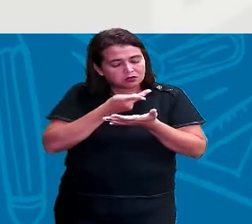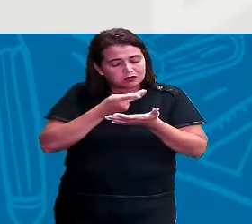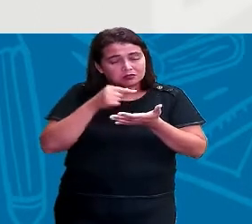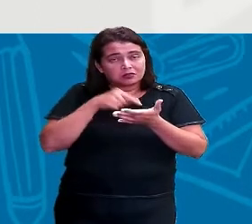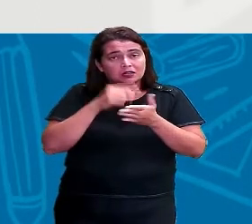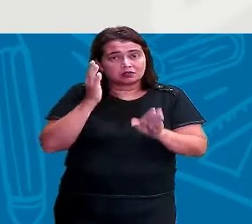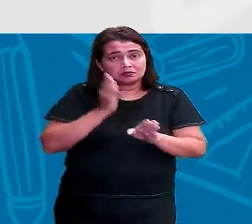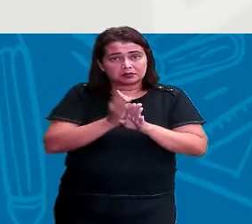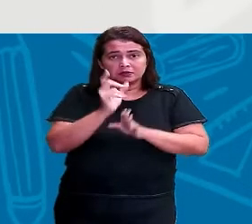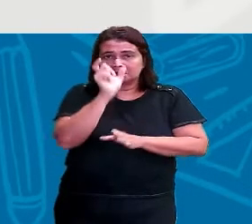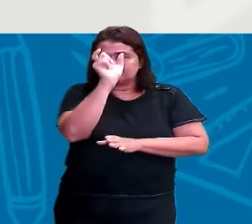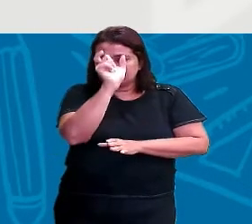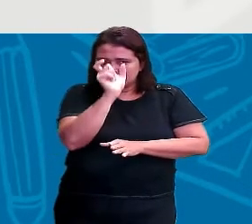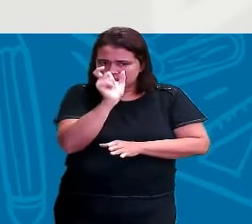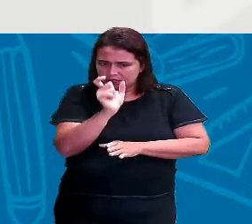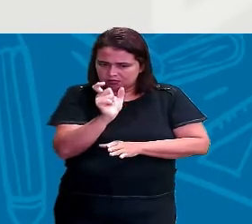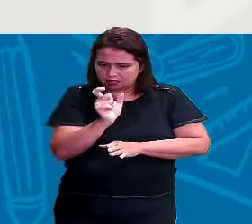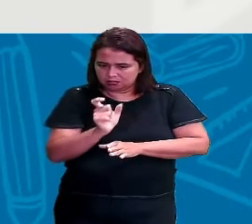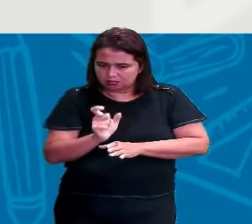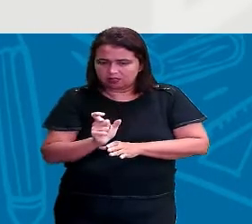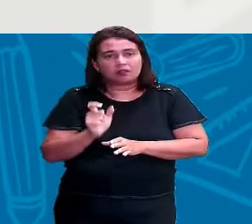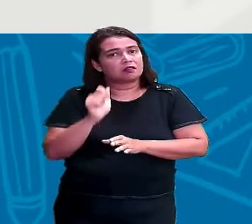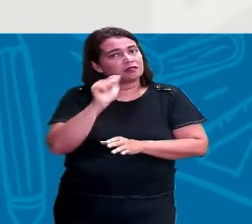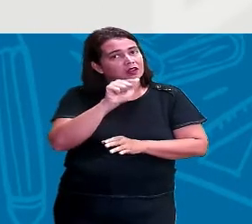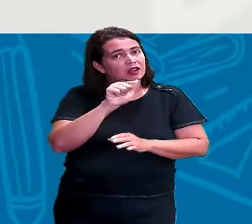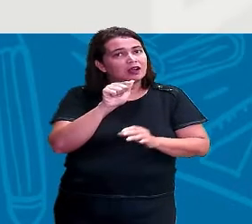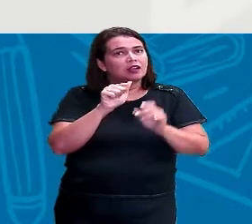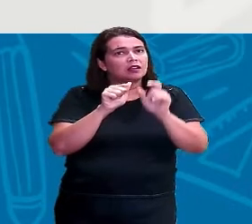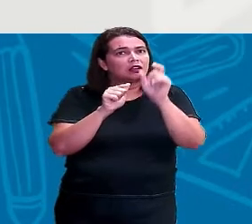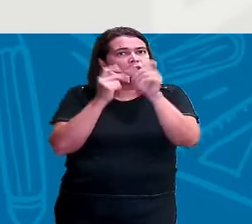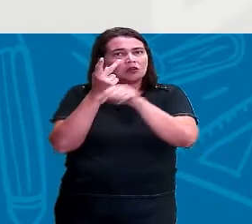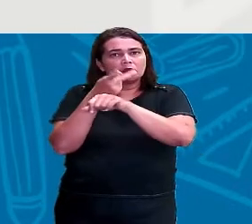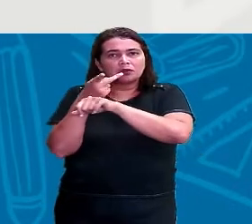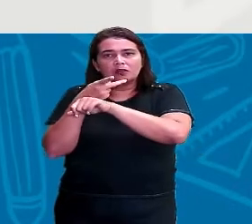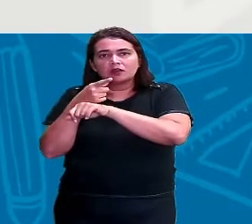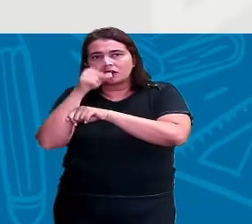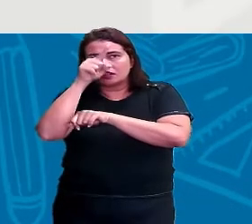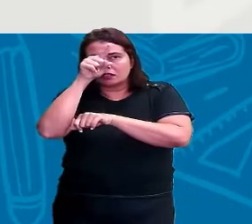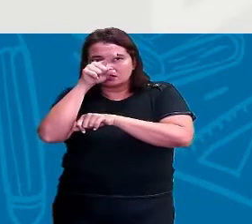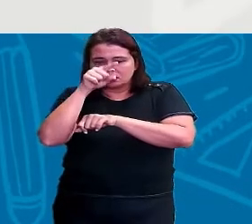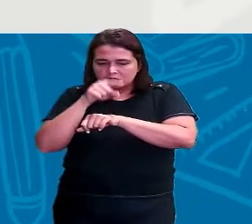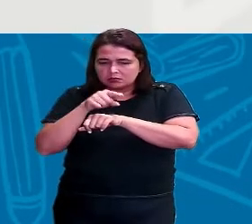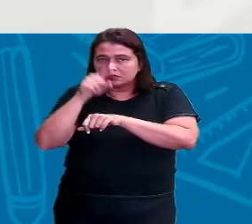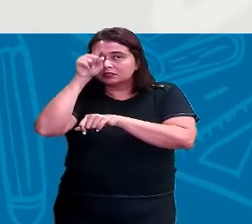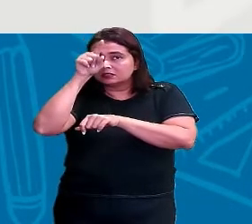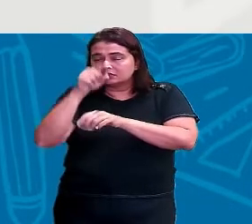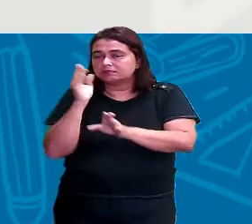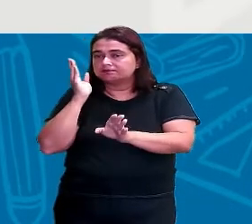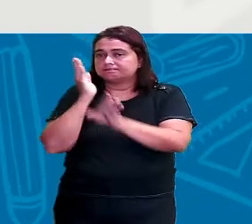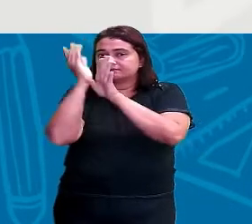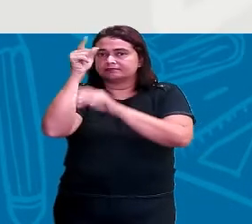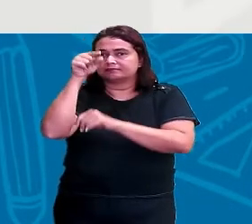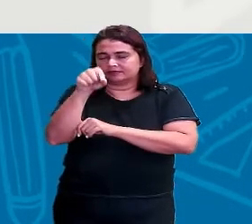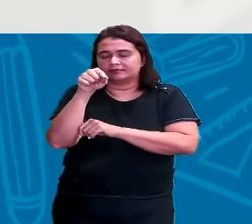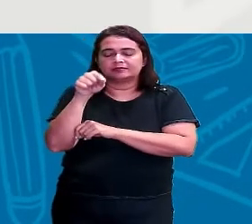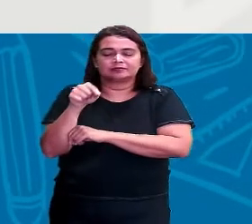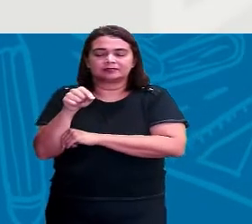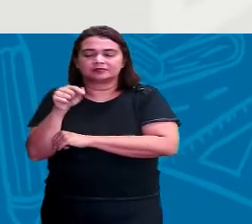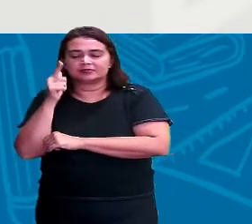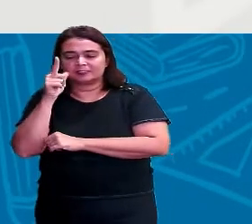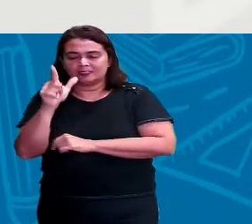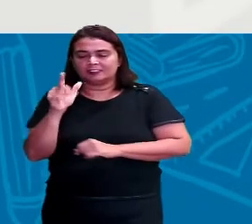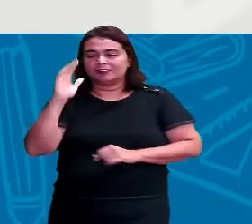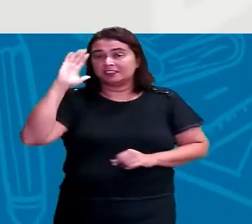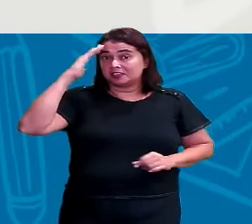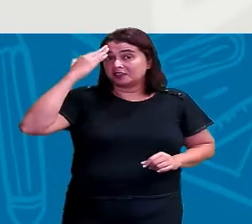E lá tem todas as palavras que iniciam com A. E a gente vai procurando até achar a palavra que a gente quer. Deu pra entender?